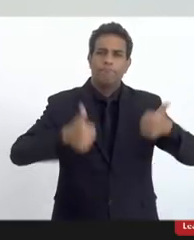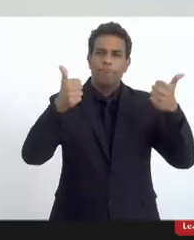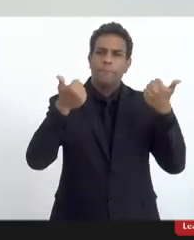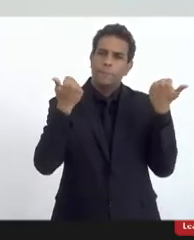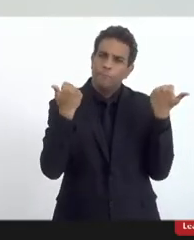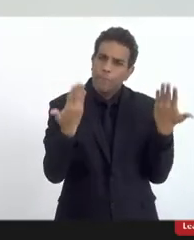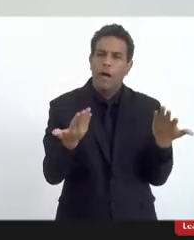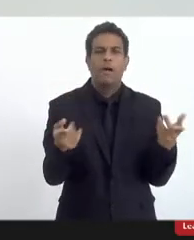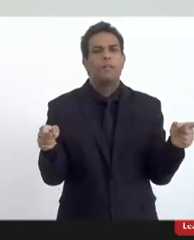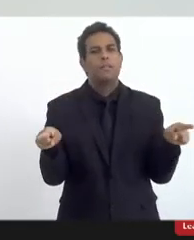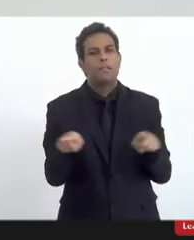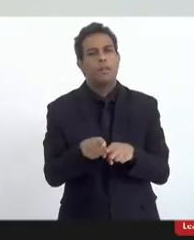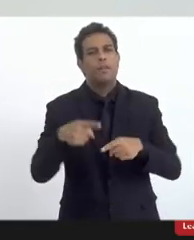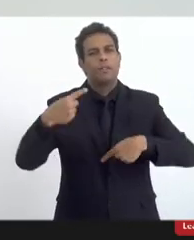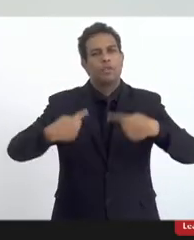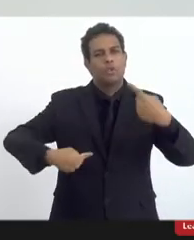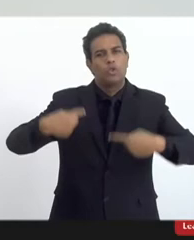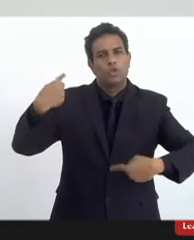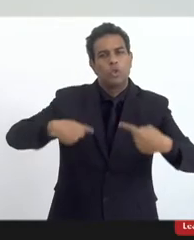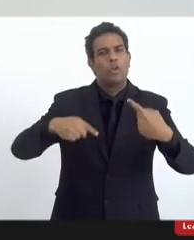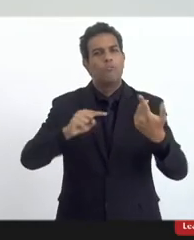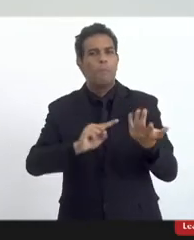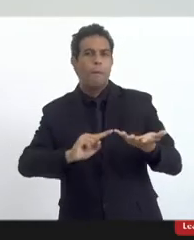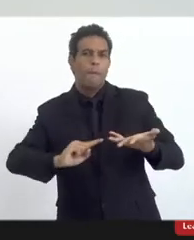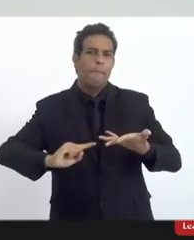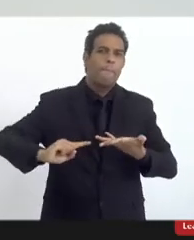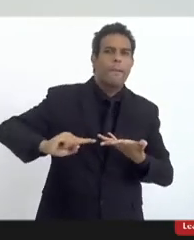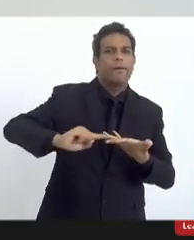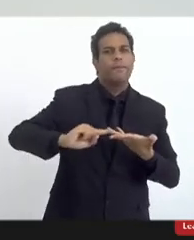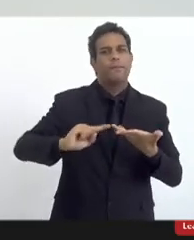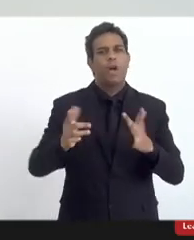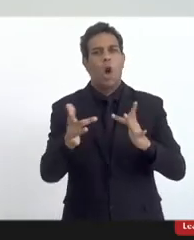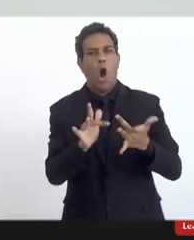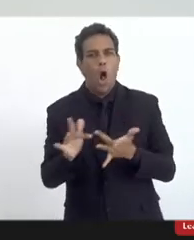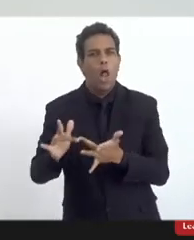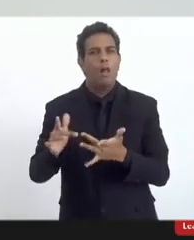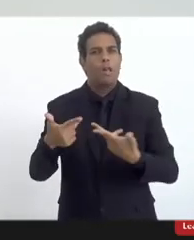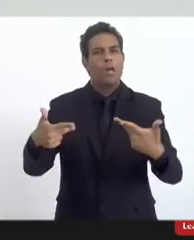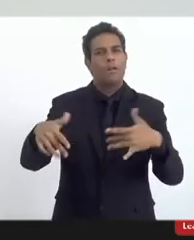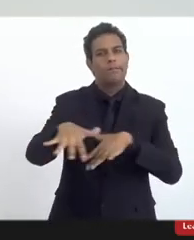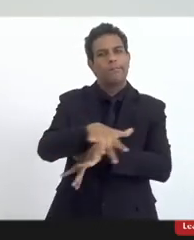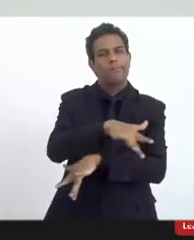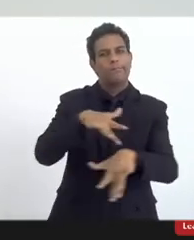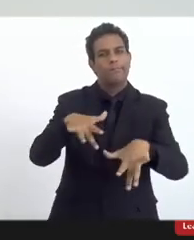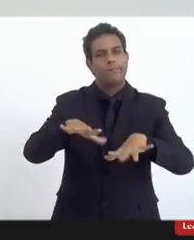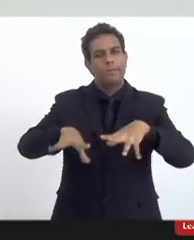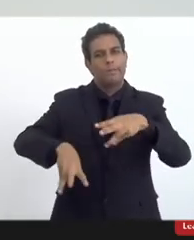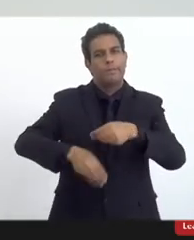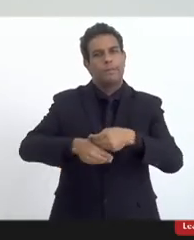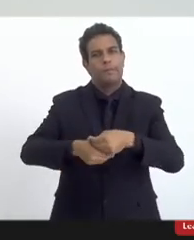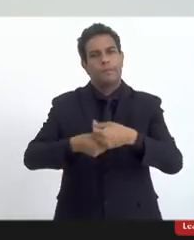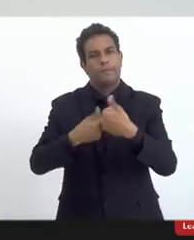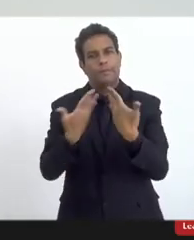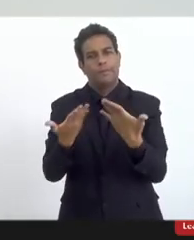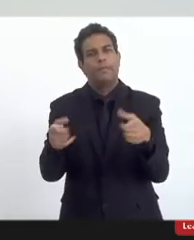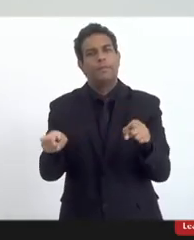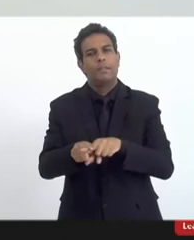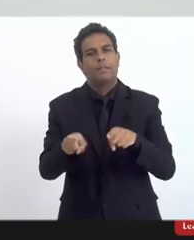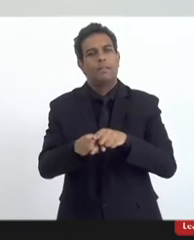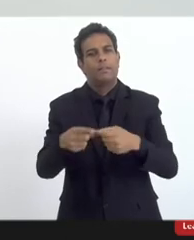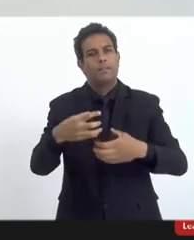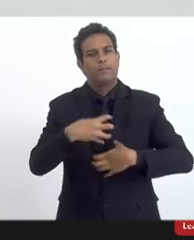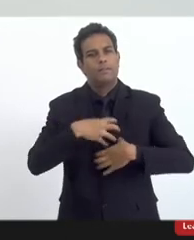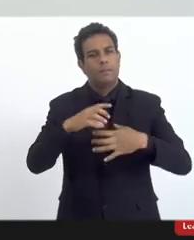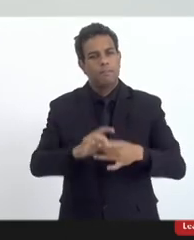privilegiado para debates, discussões, conscientização. Então, só complementar isso aí, colocar-me